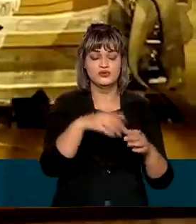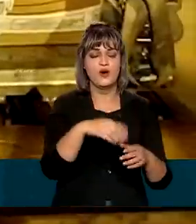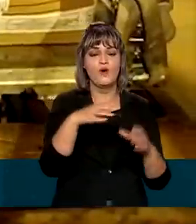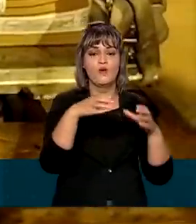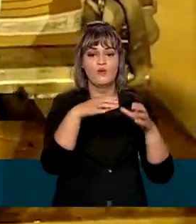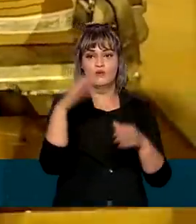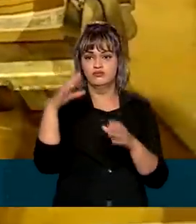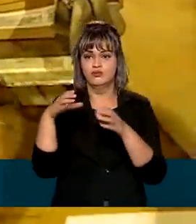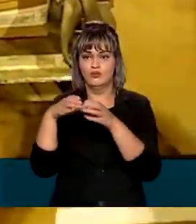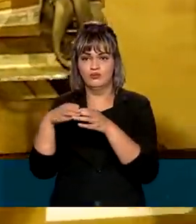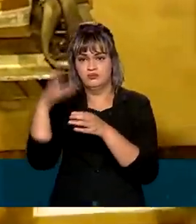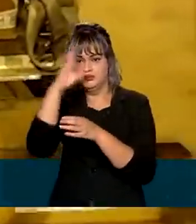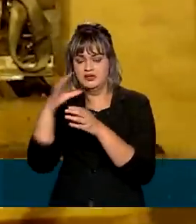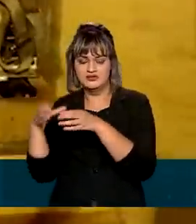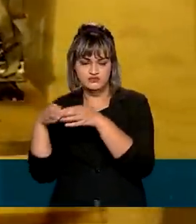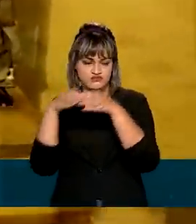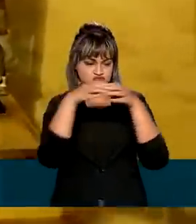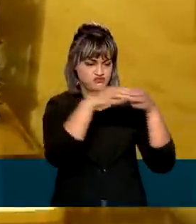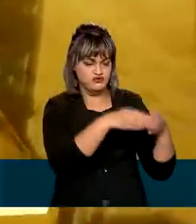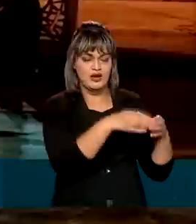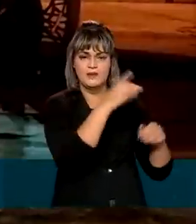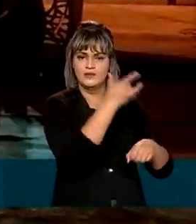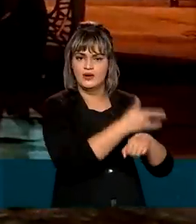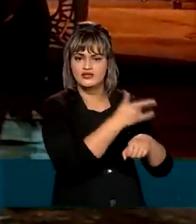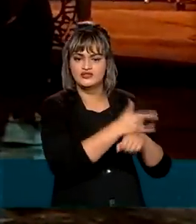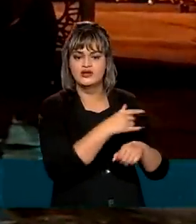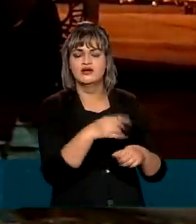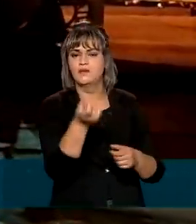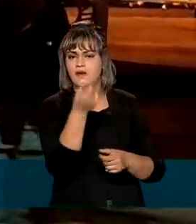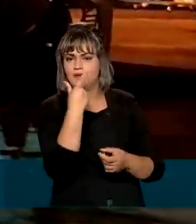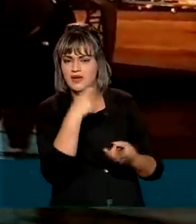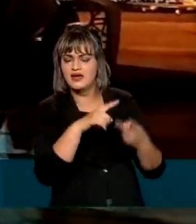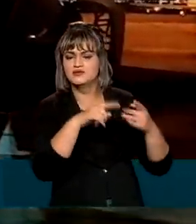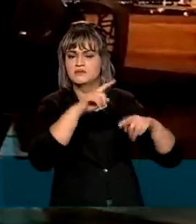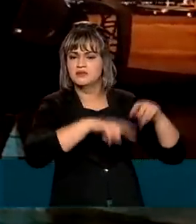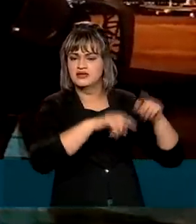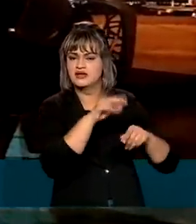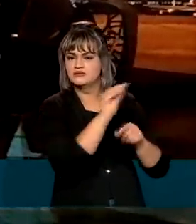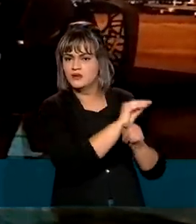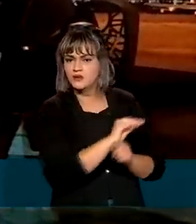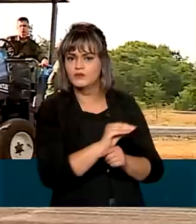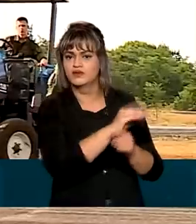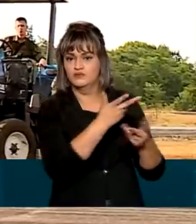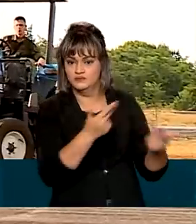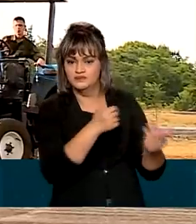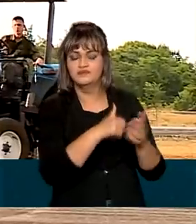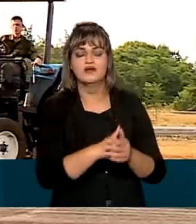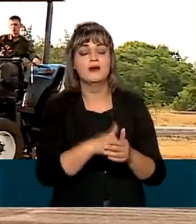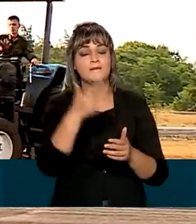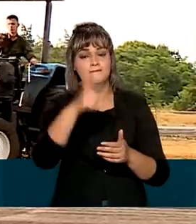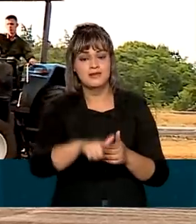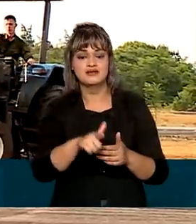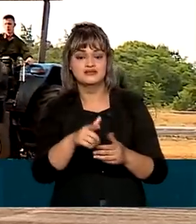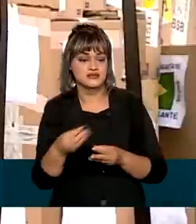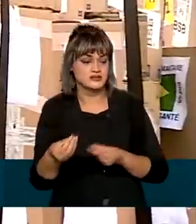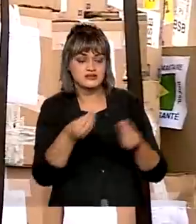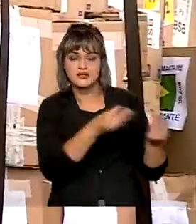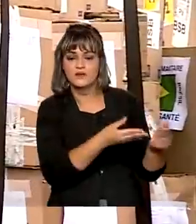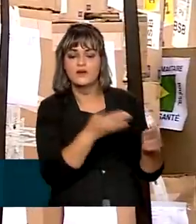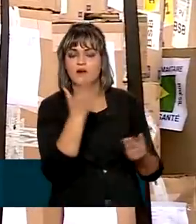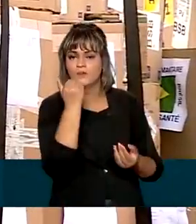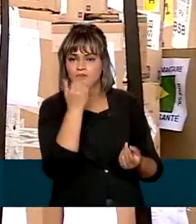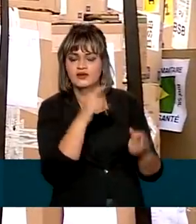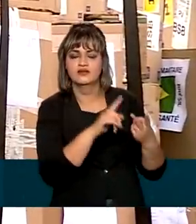Brasil desembarcou no Haiti com remédios e equipamentos para atendimento médico. Também foram entregues